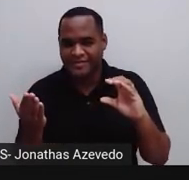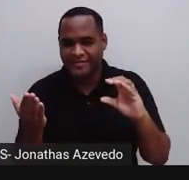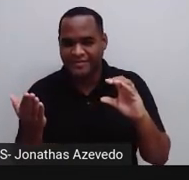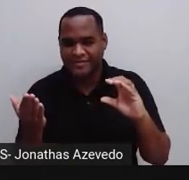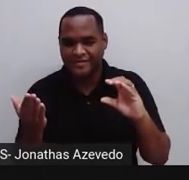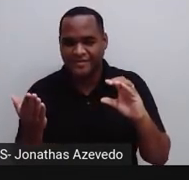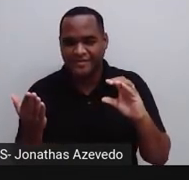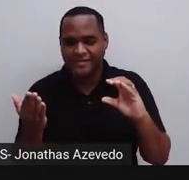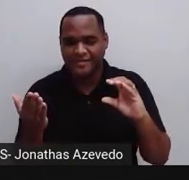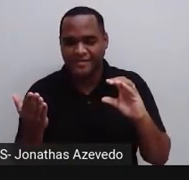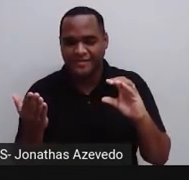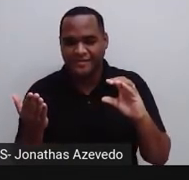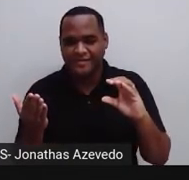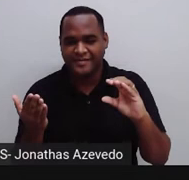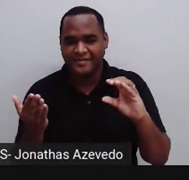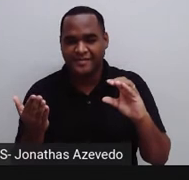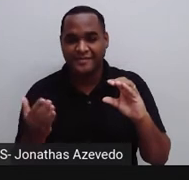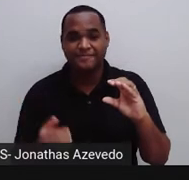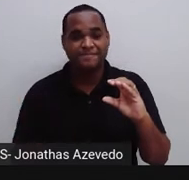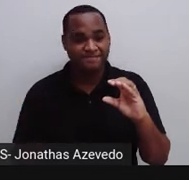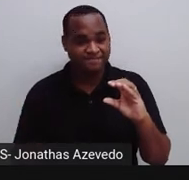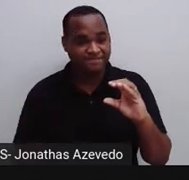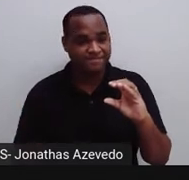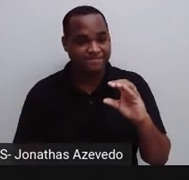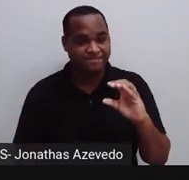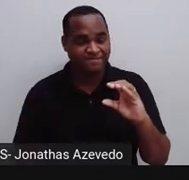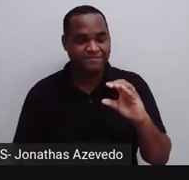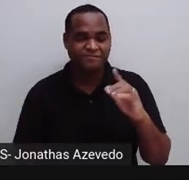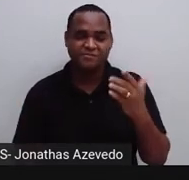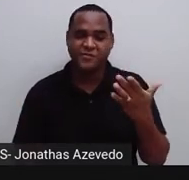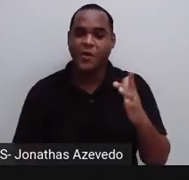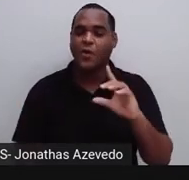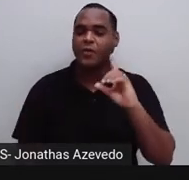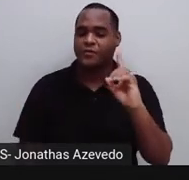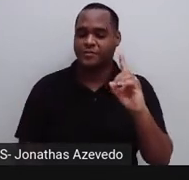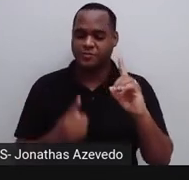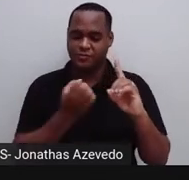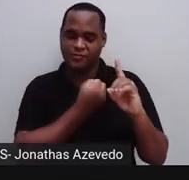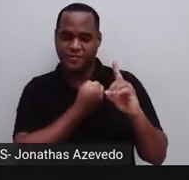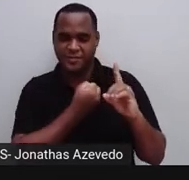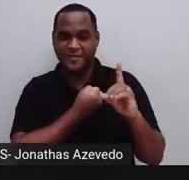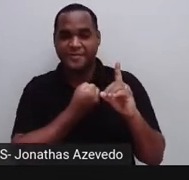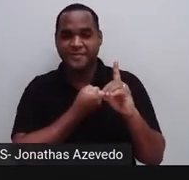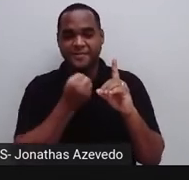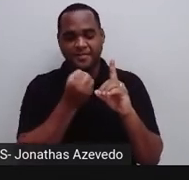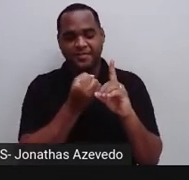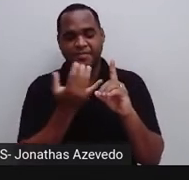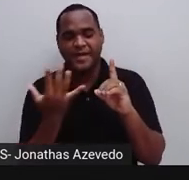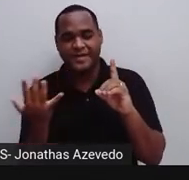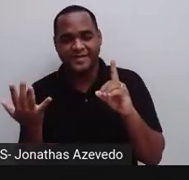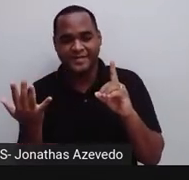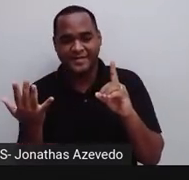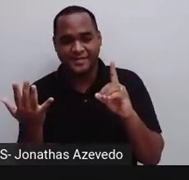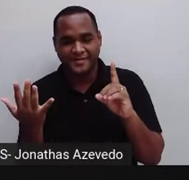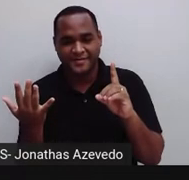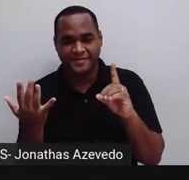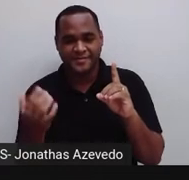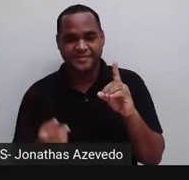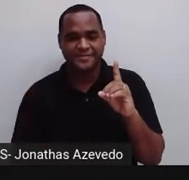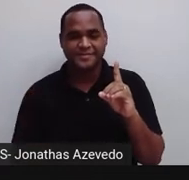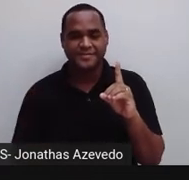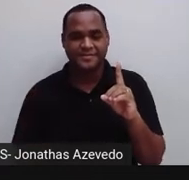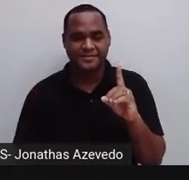cinco meia reticências ou é o número que está no item D zero vírgula três